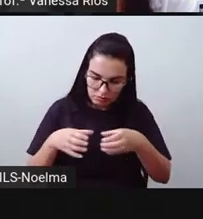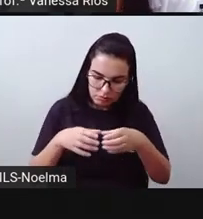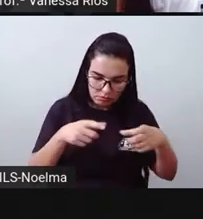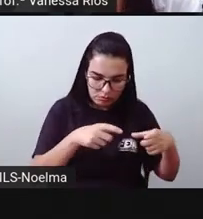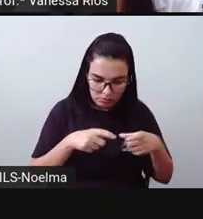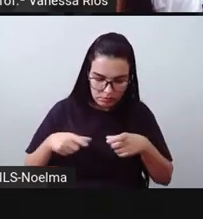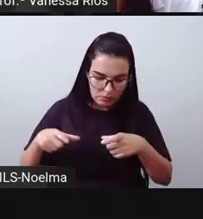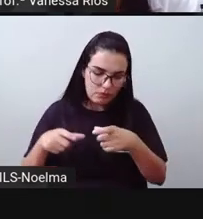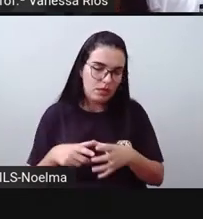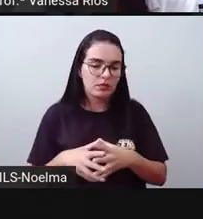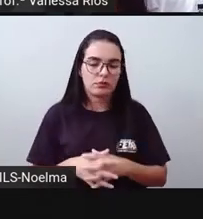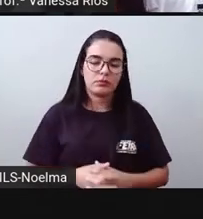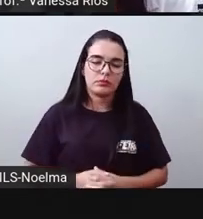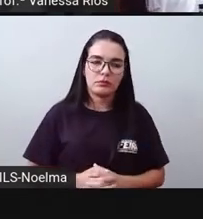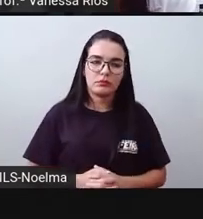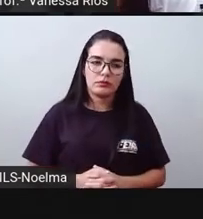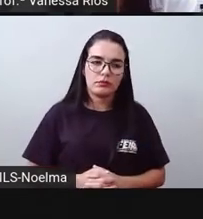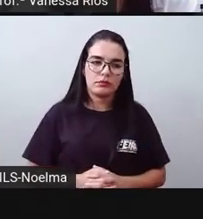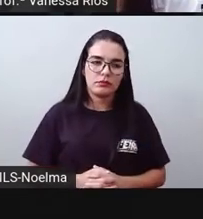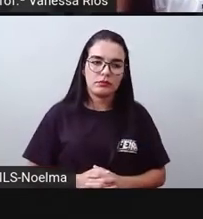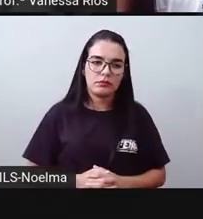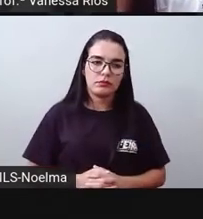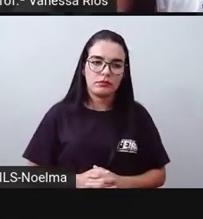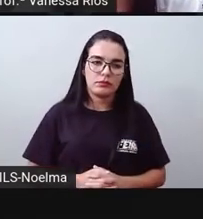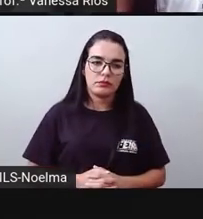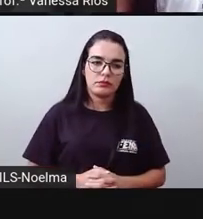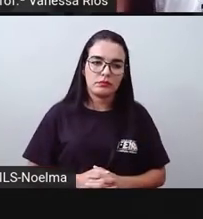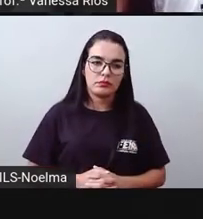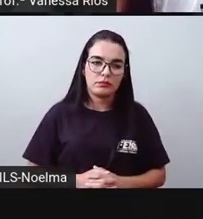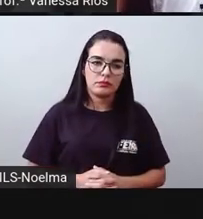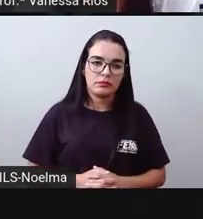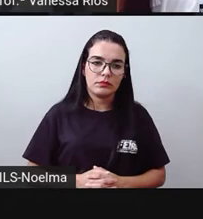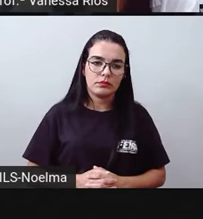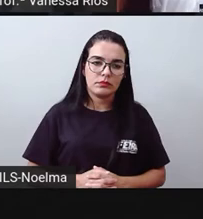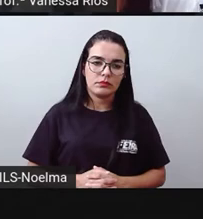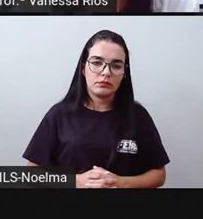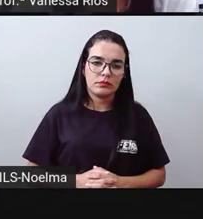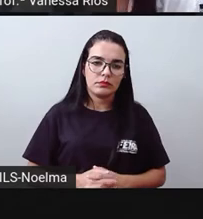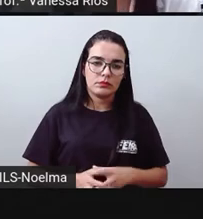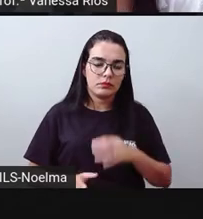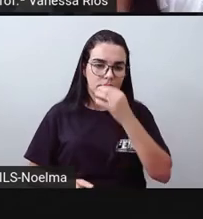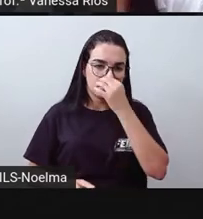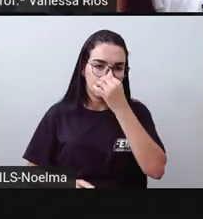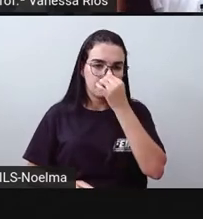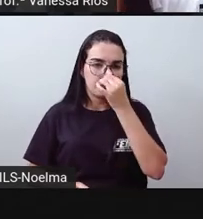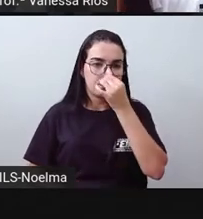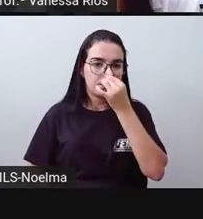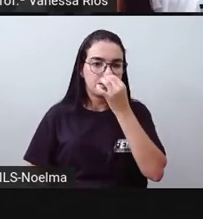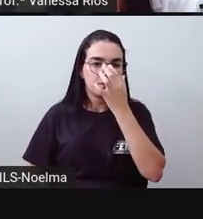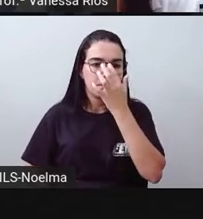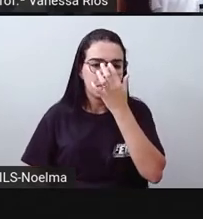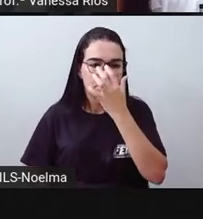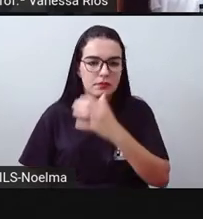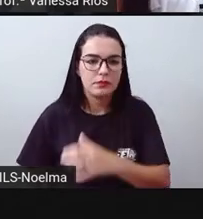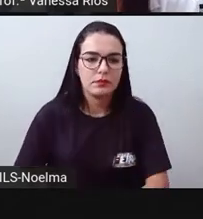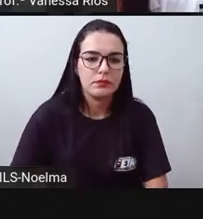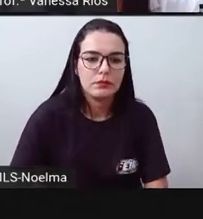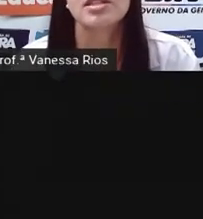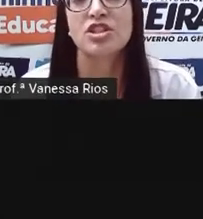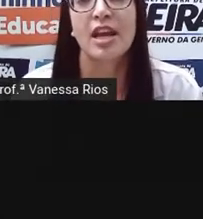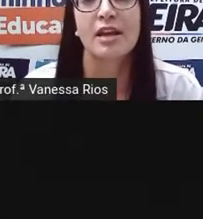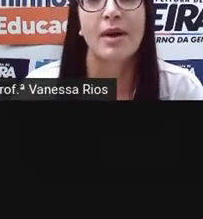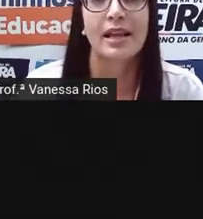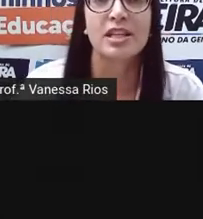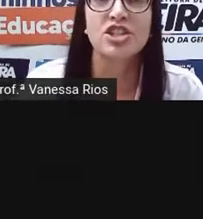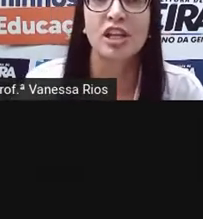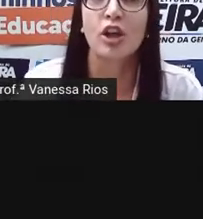trazendo ali a sua subjetividade, o seu pensamento, a sua interpretação própria daquilo que ele quer manifestar. Então,